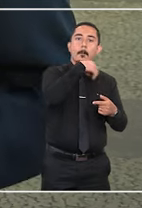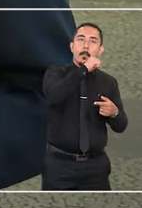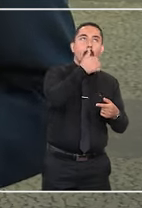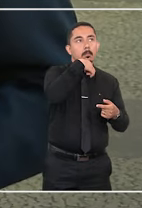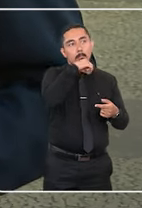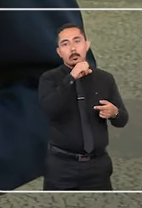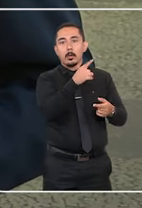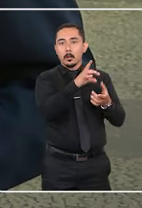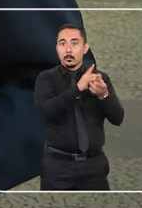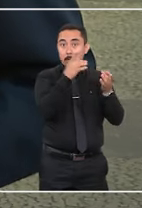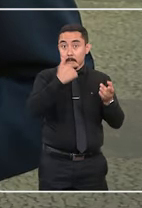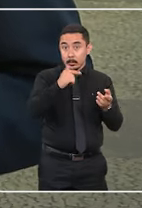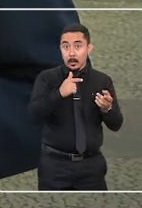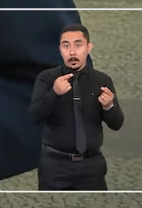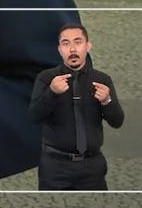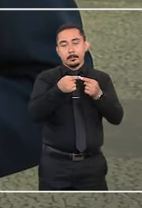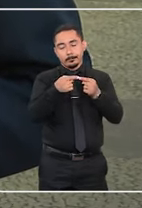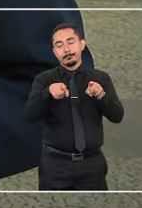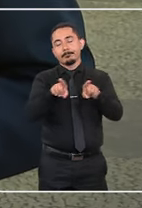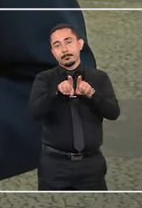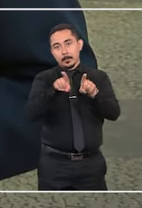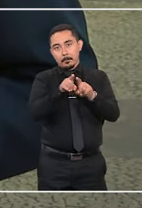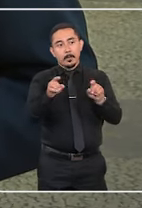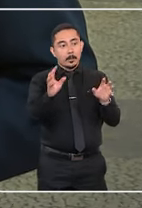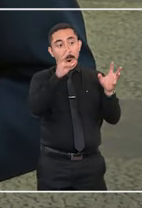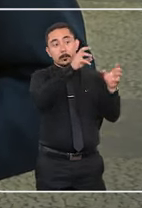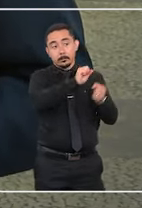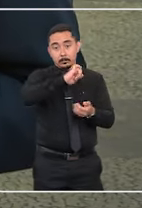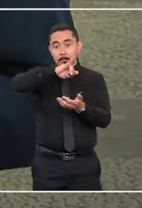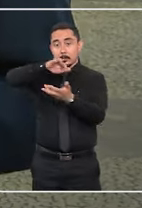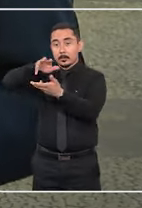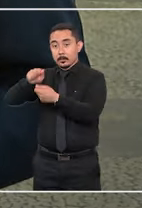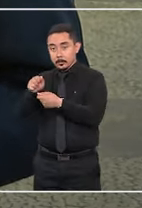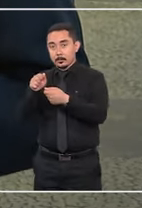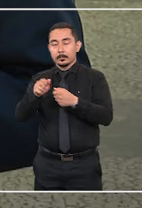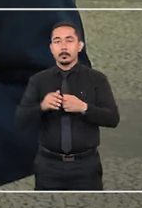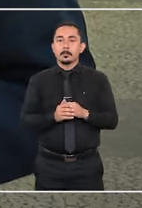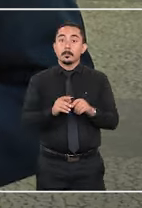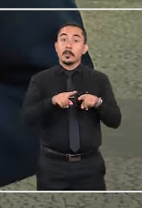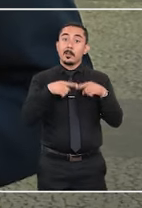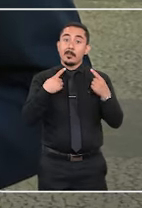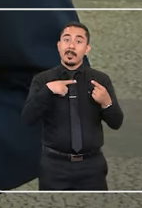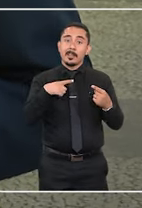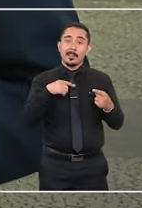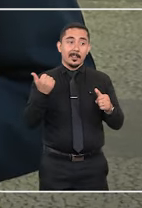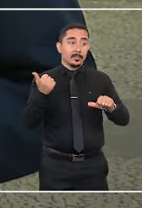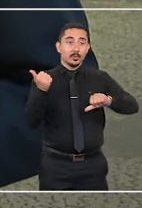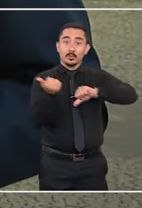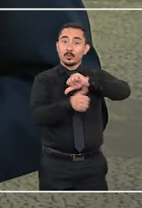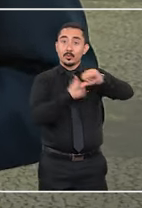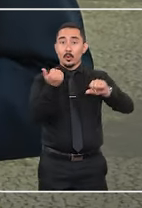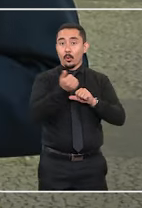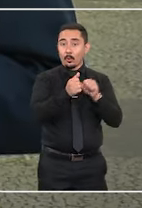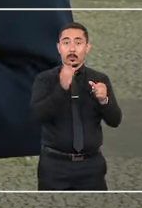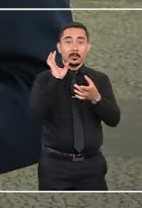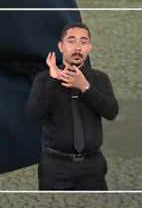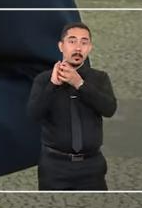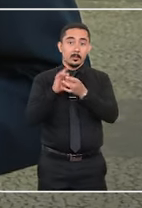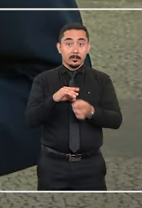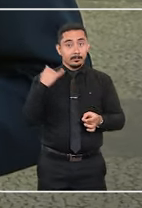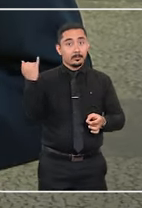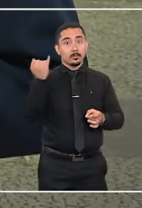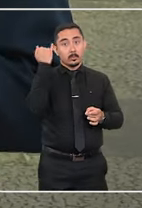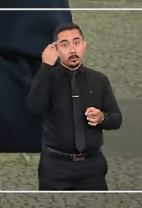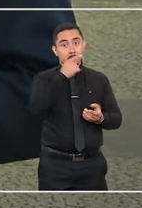consentimento do outro genitor também pode ser interpretado como uma subtração internacional. Mas houve uma mudança de